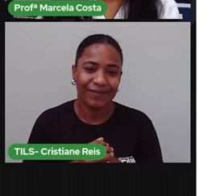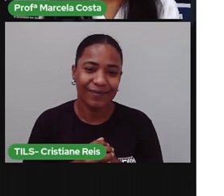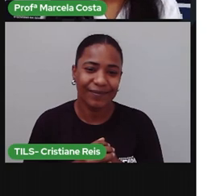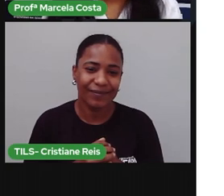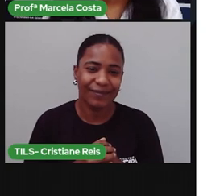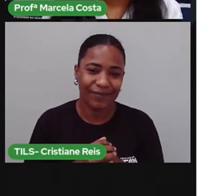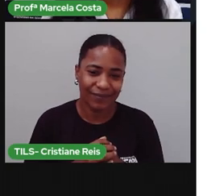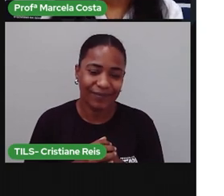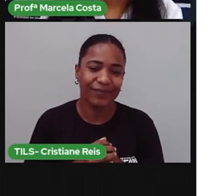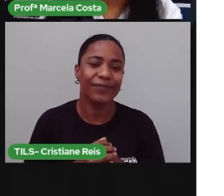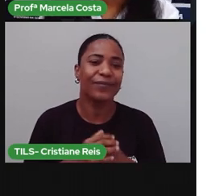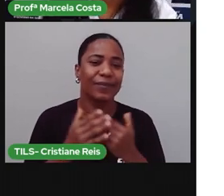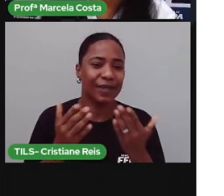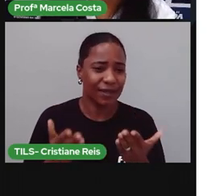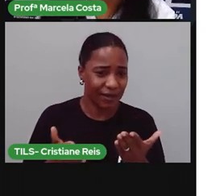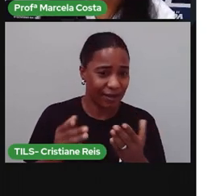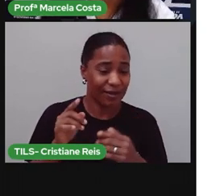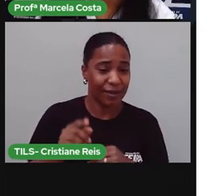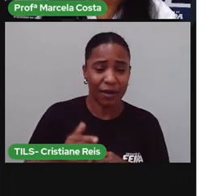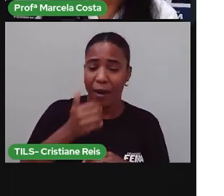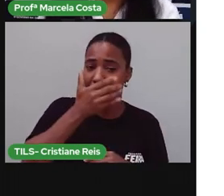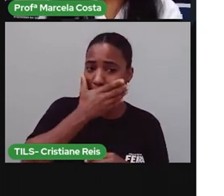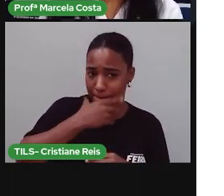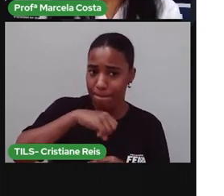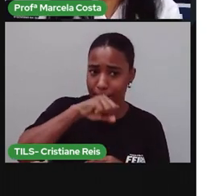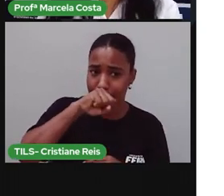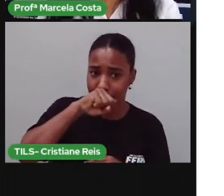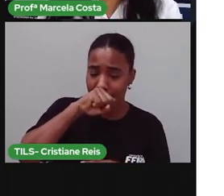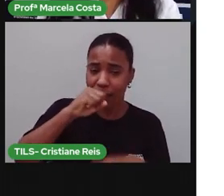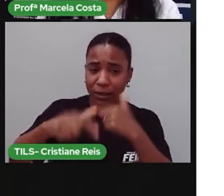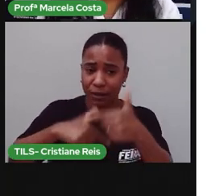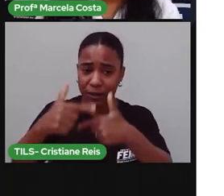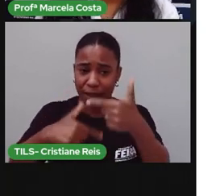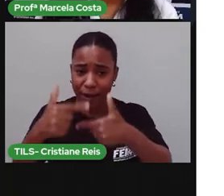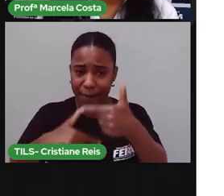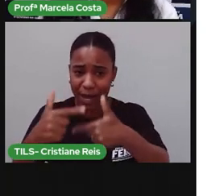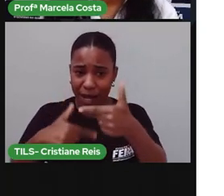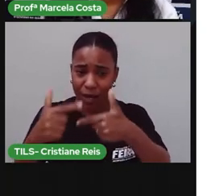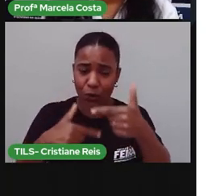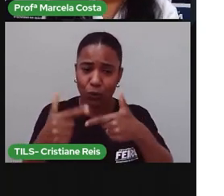É sempre o pai que sai para trabalhar fora e traz dinheiro para a família?